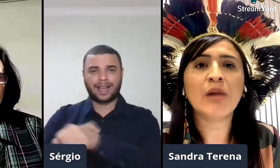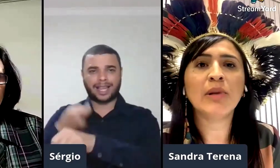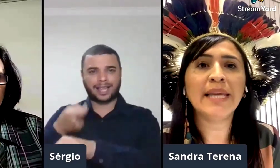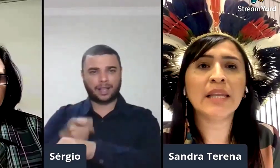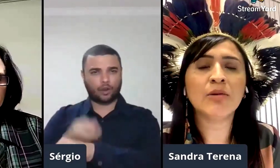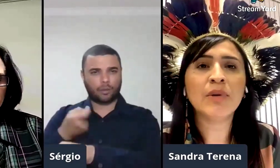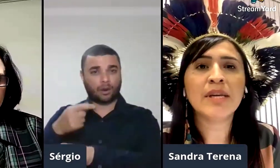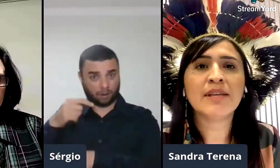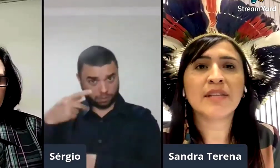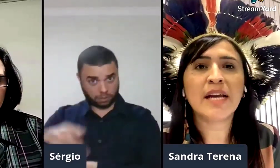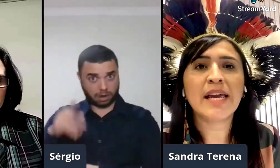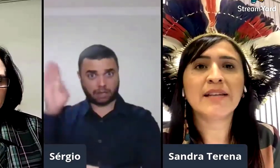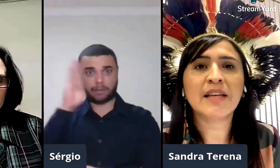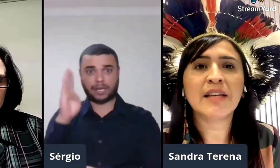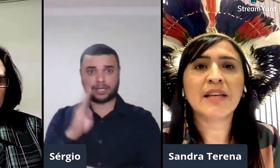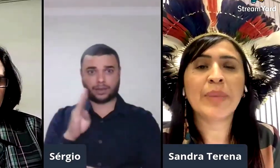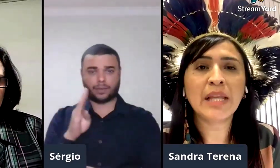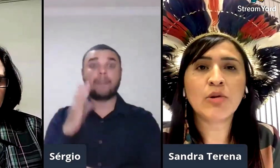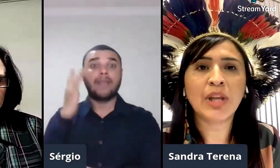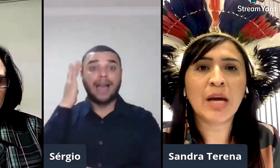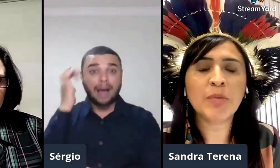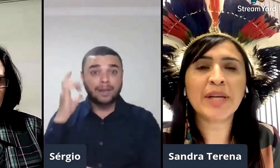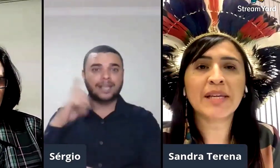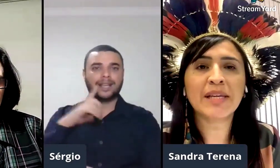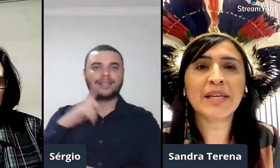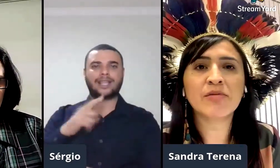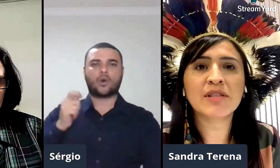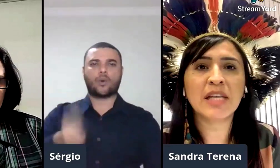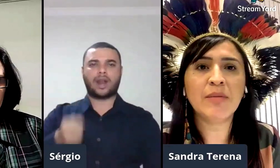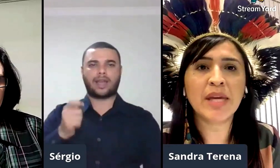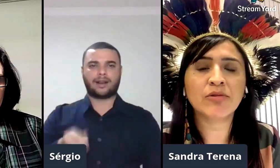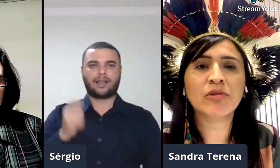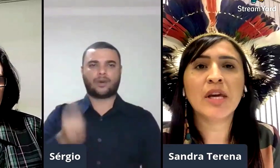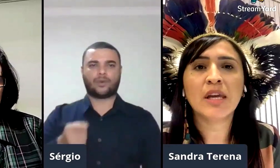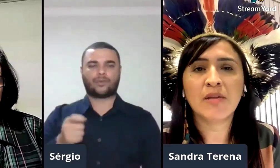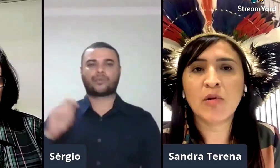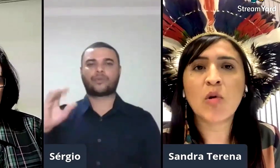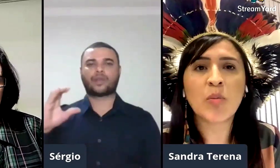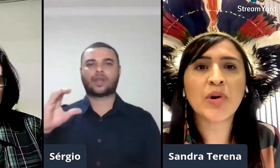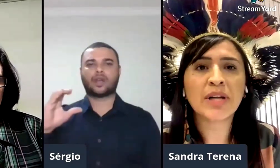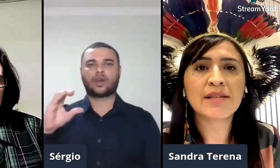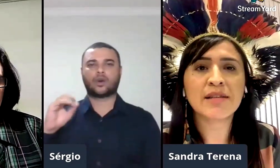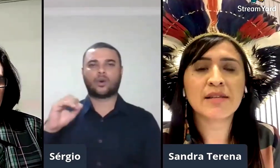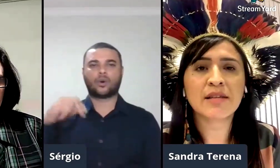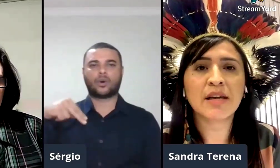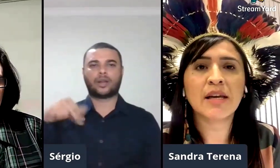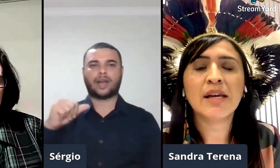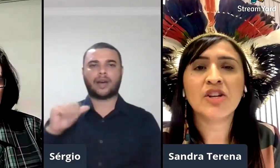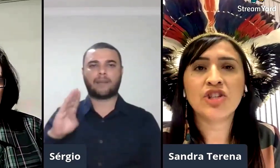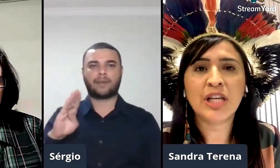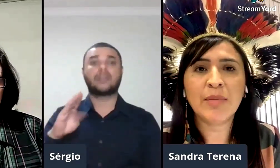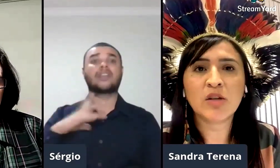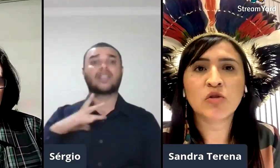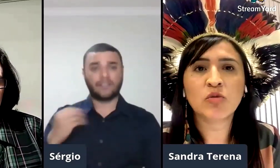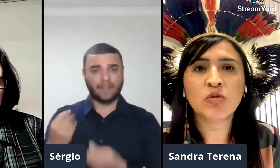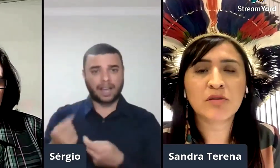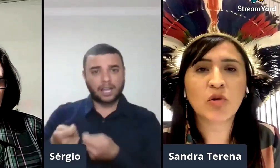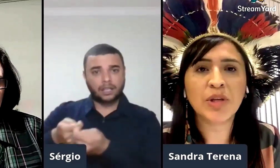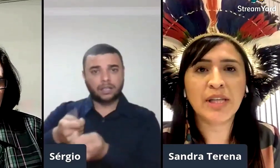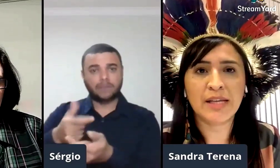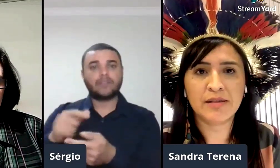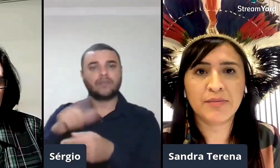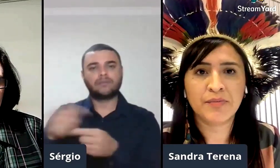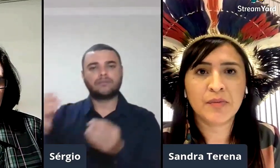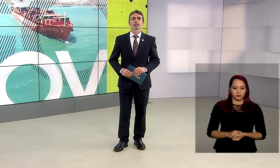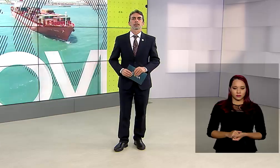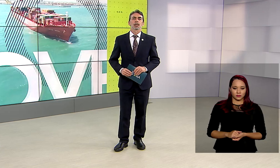acompanhar o leilão que será realizado pela Conab para aquisição dos alimentos que vão compor a cesta de alimentos para essas